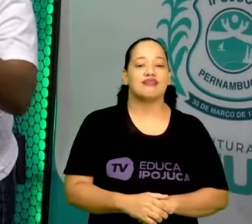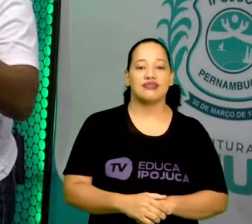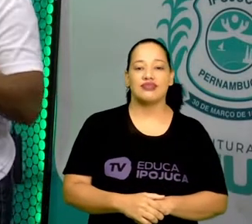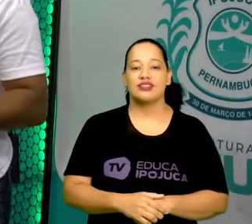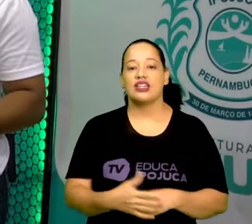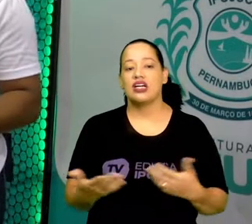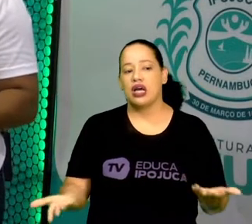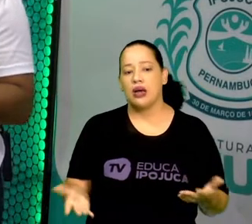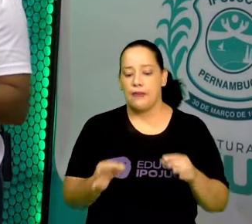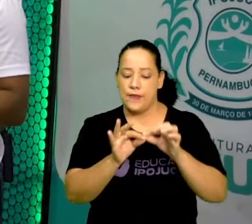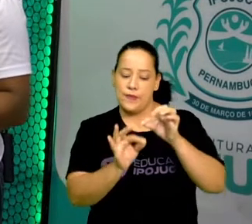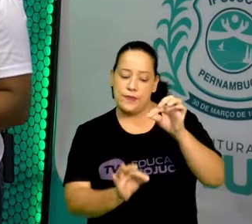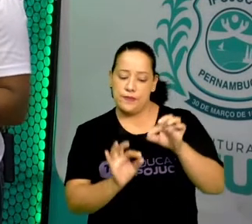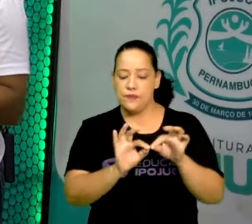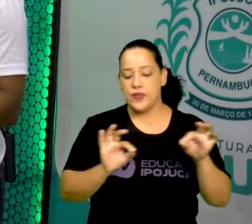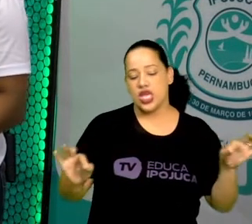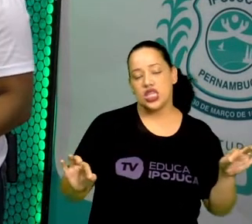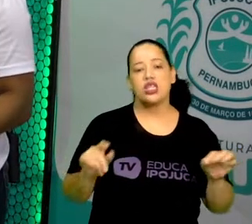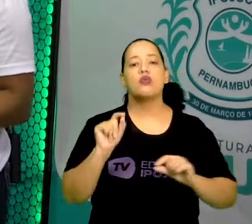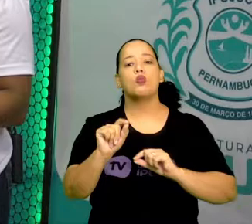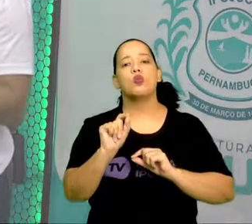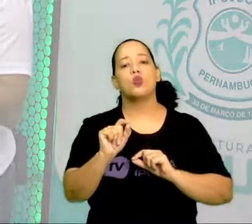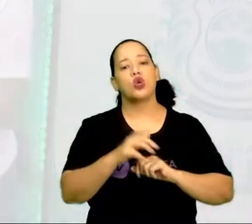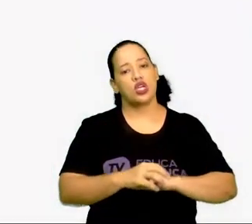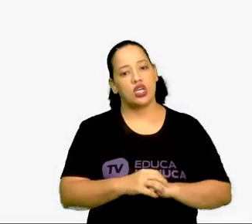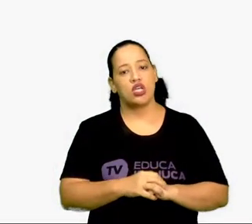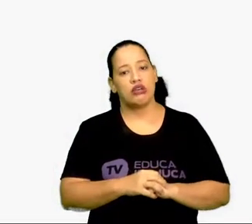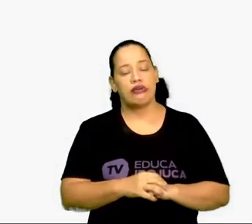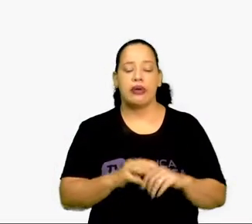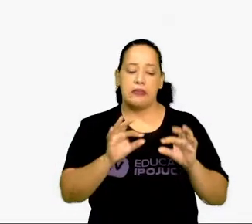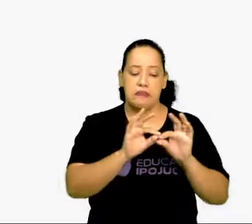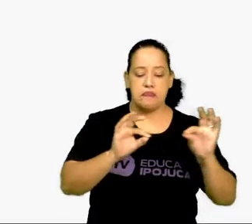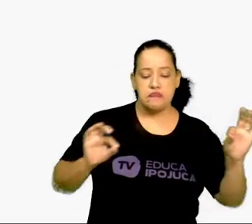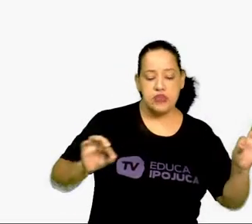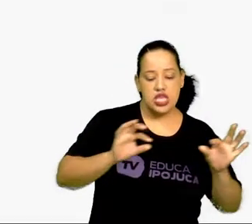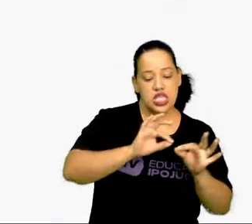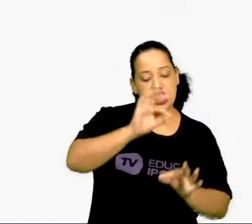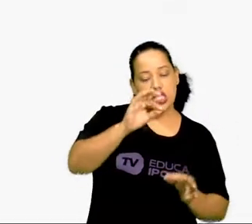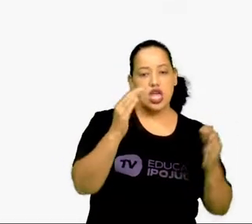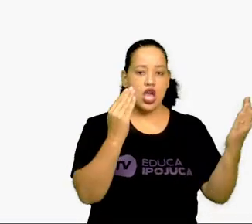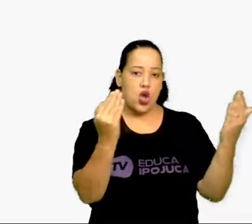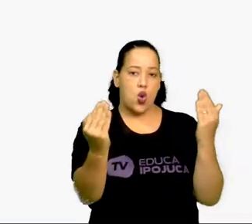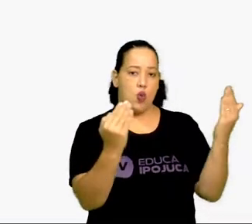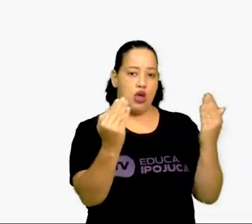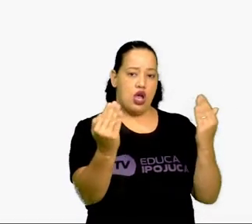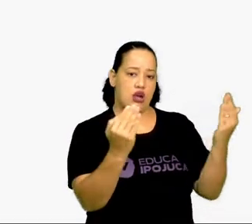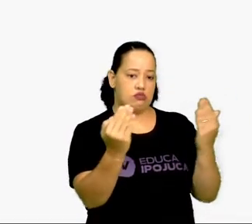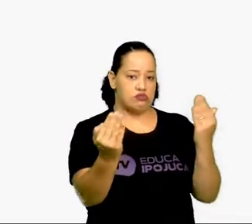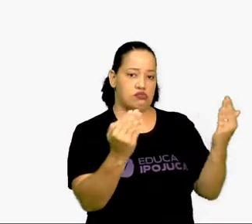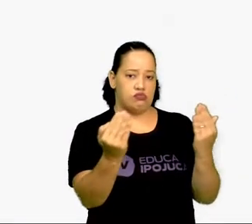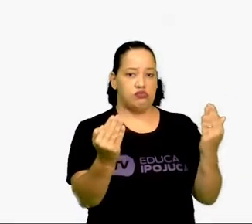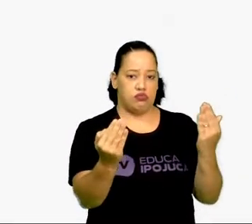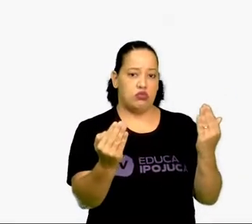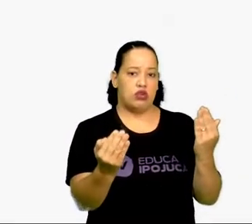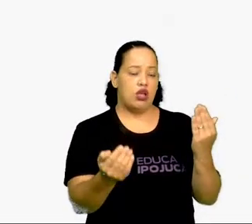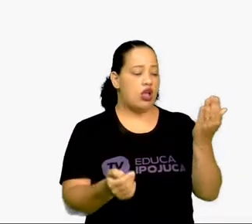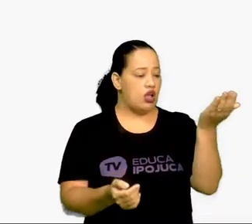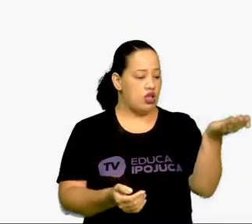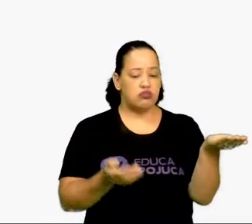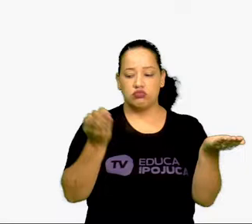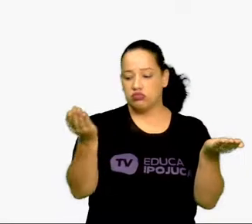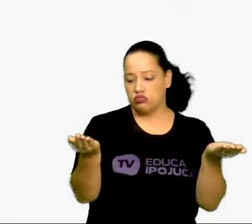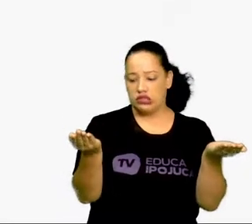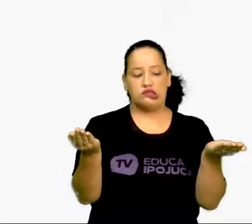O que é medir? Medir uma grandeza é compará-la com outra de mesma